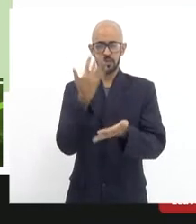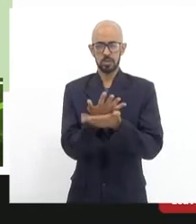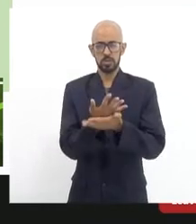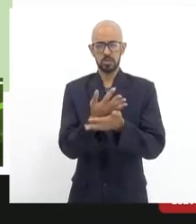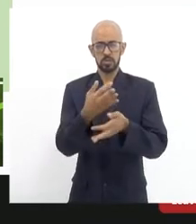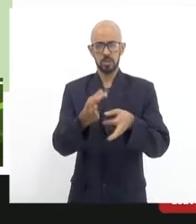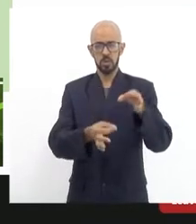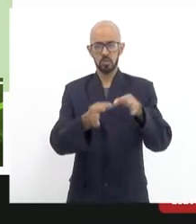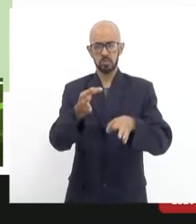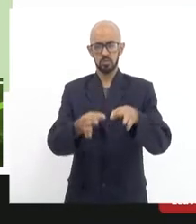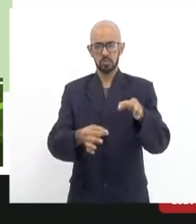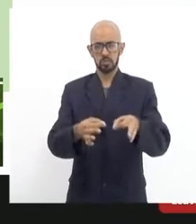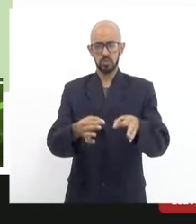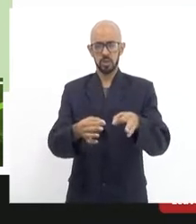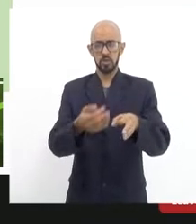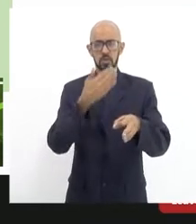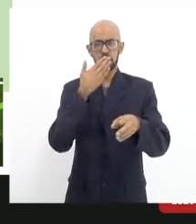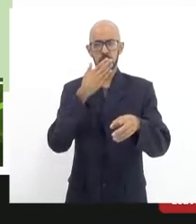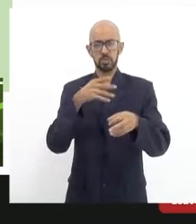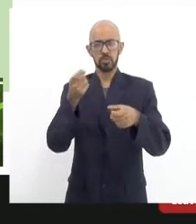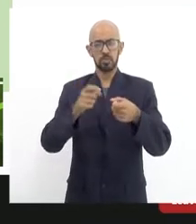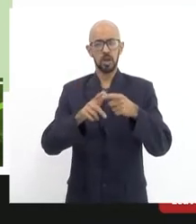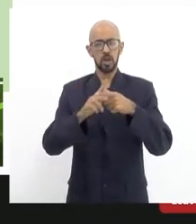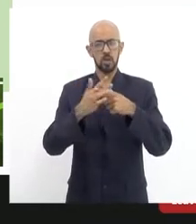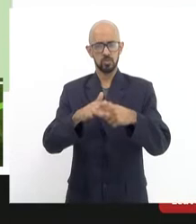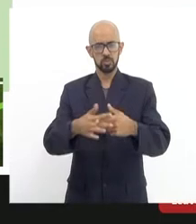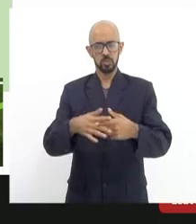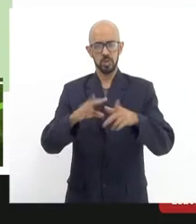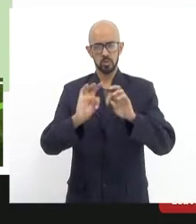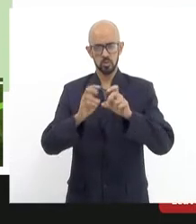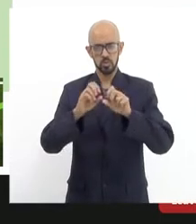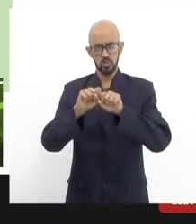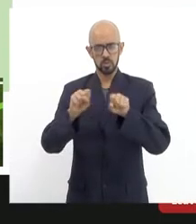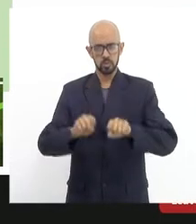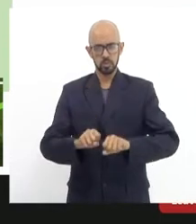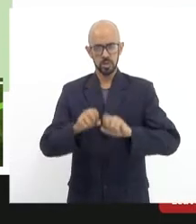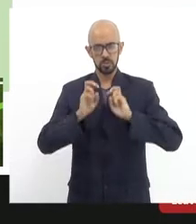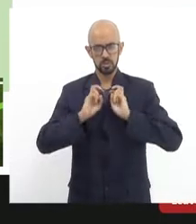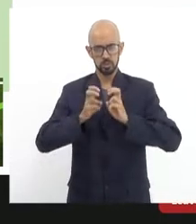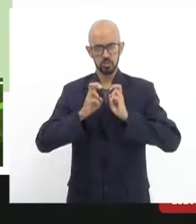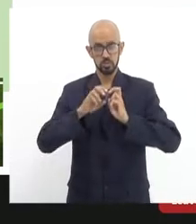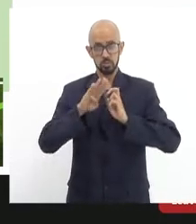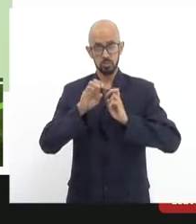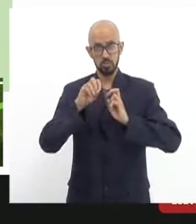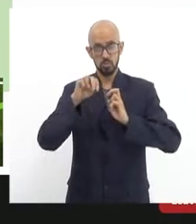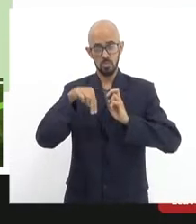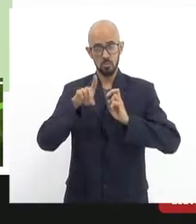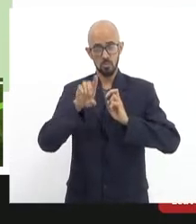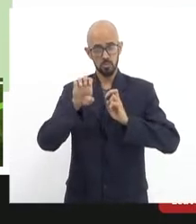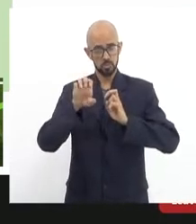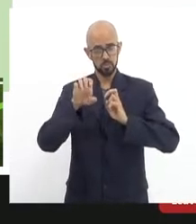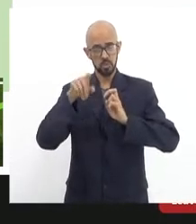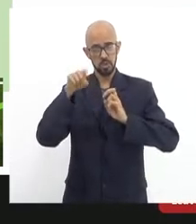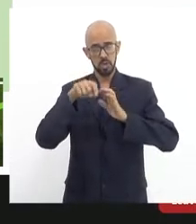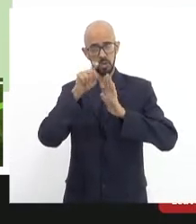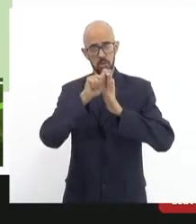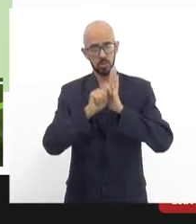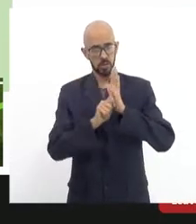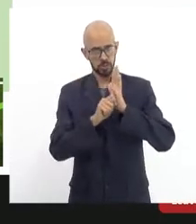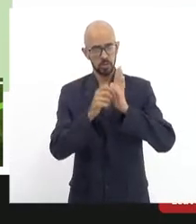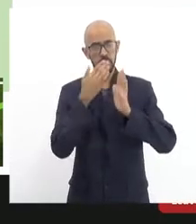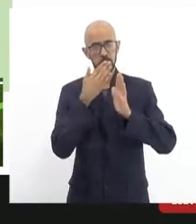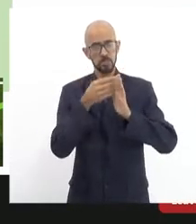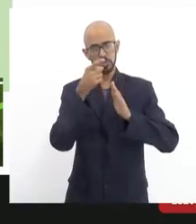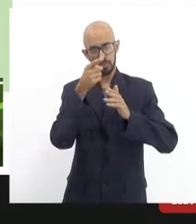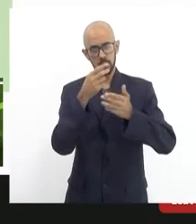do Rio a restaurar todo o sistema de bondes. Eu diria que são textos, então peço um pouco de paciência aos senhores